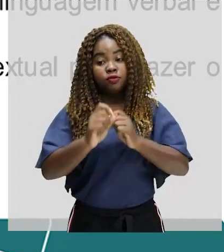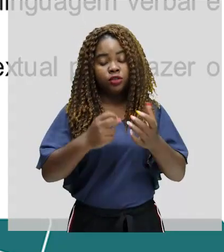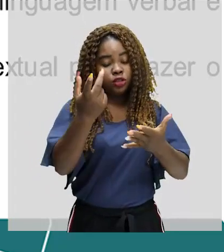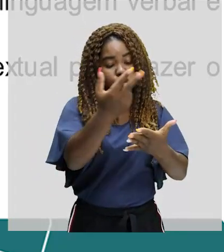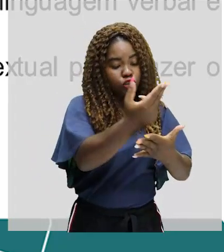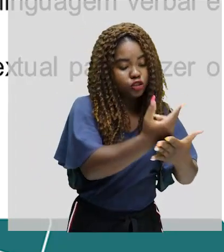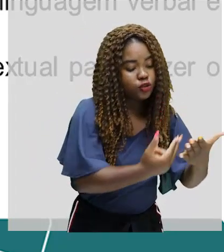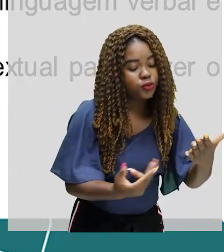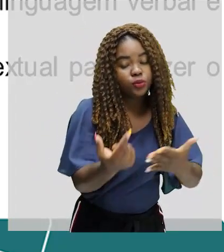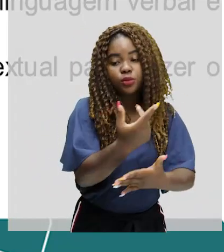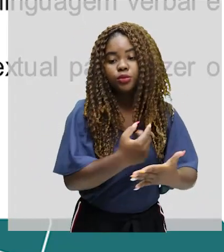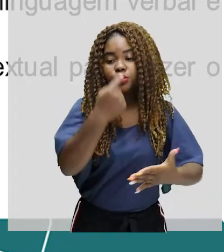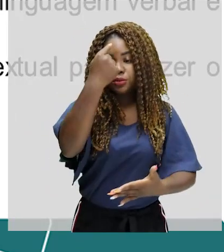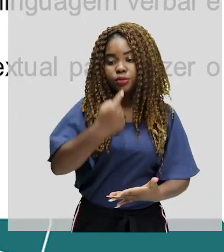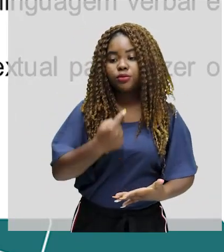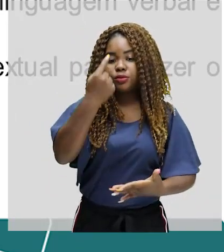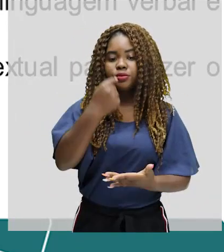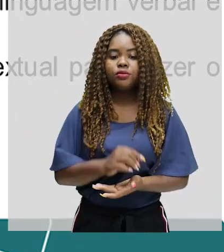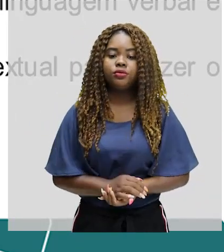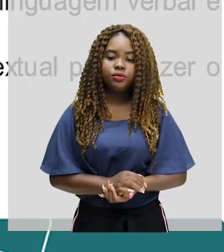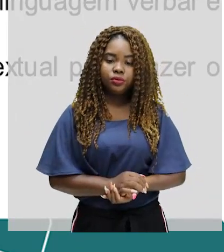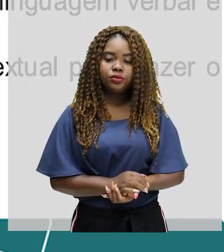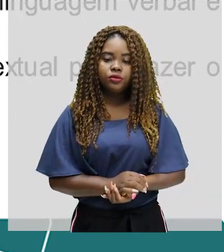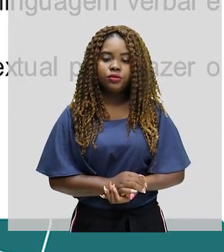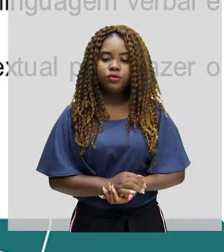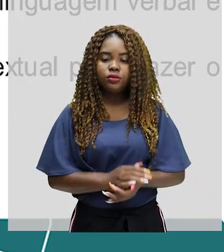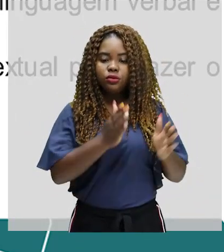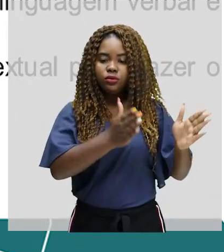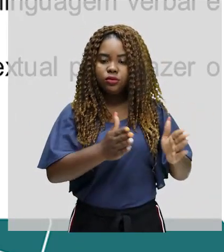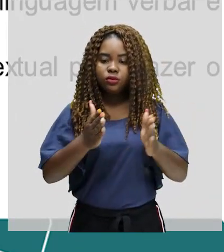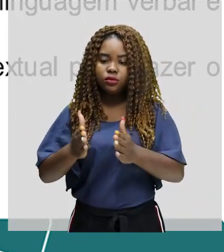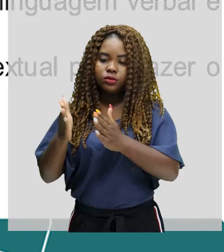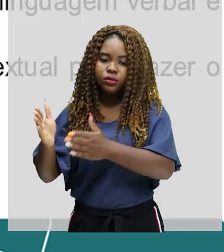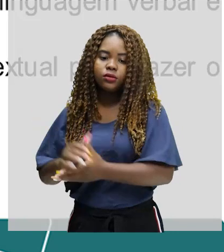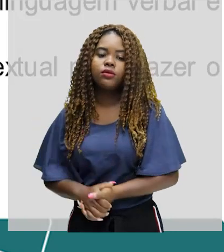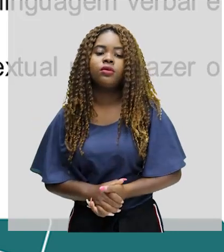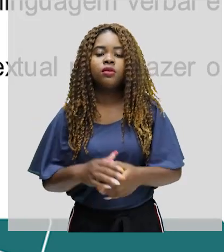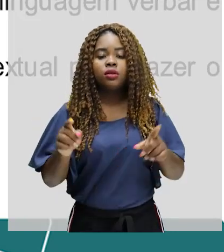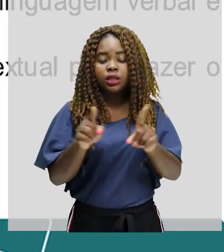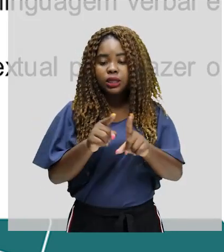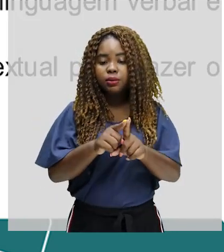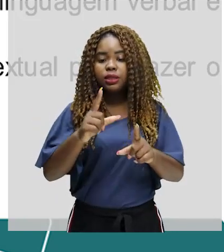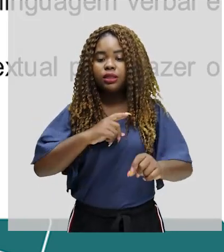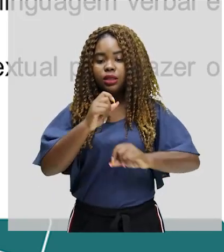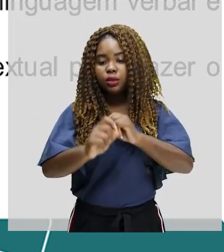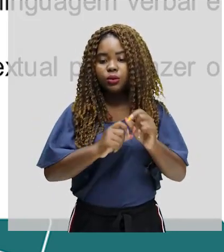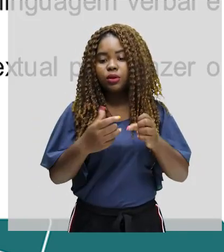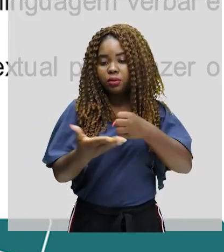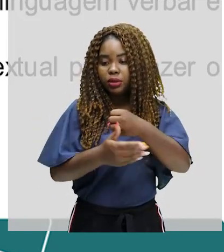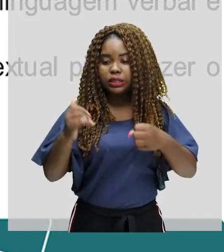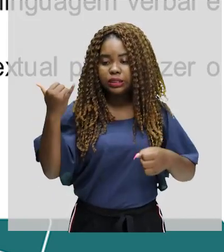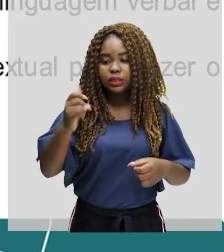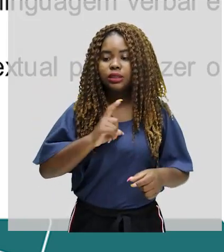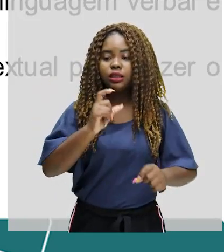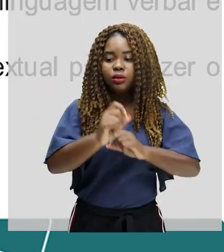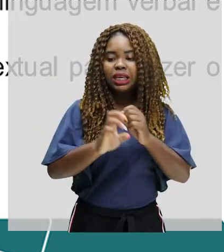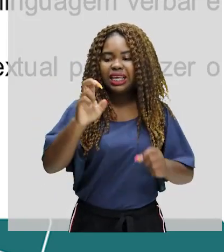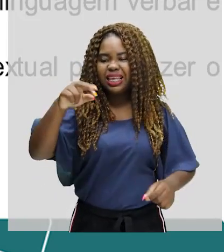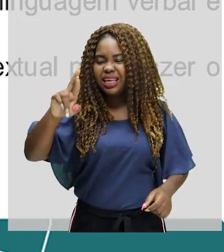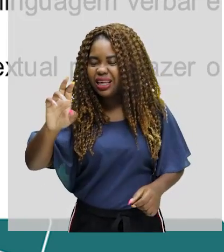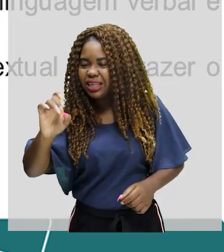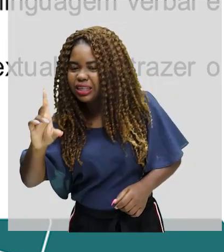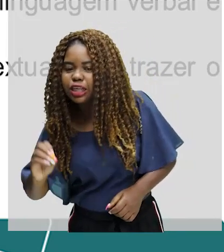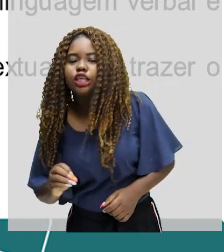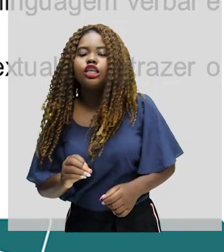horizontal. Essas histórias possuem os fundamentos básicos da narrativa. Enredo, personagens, tempo,